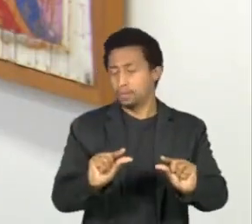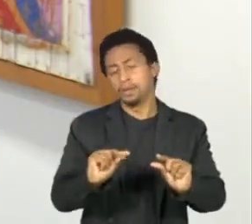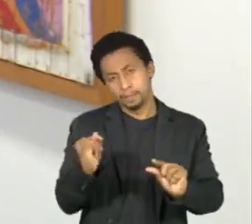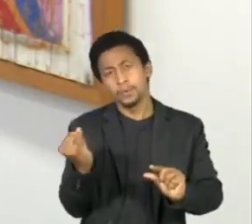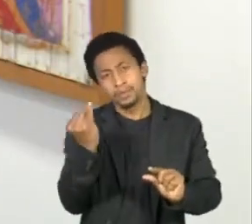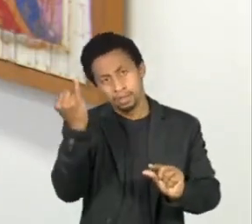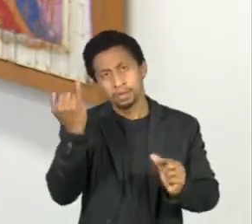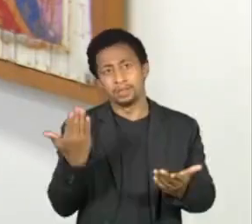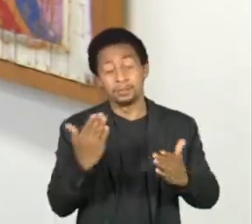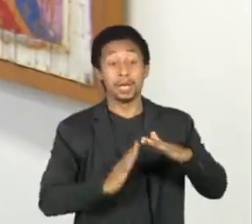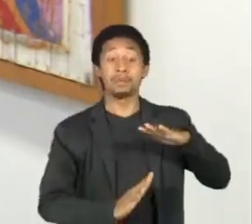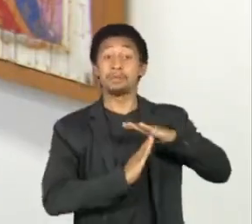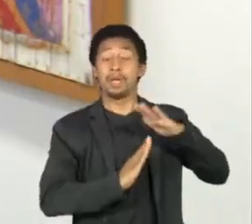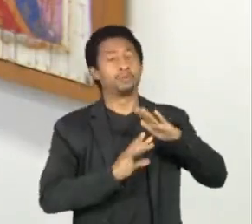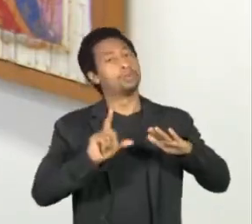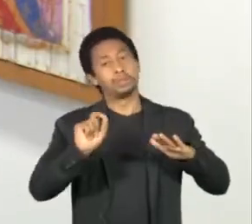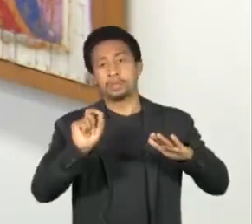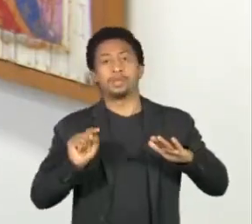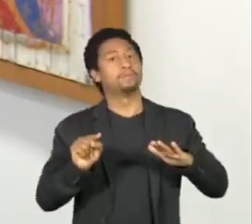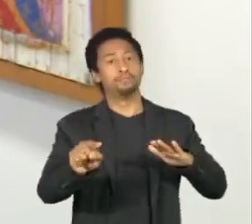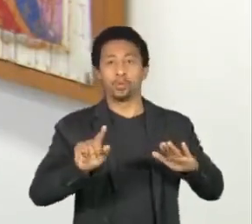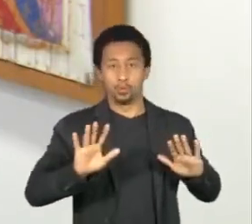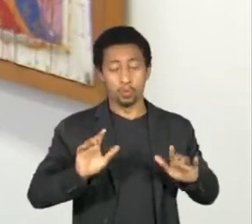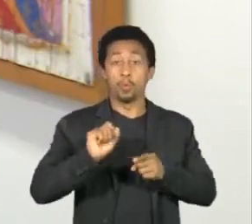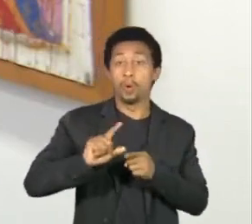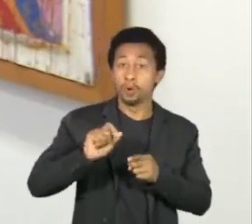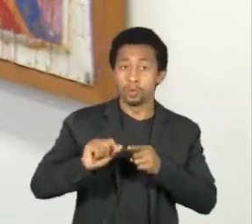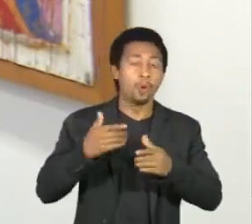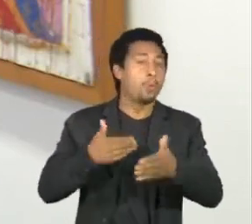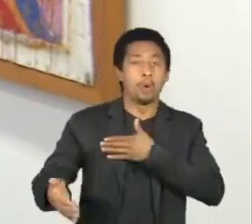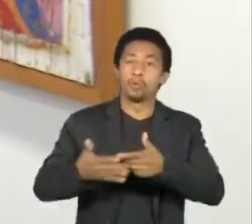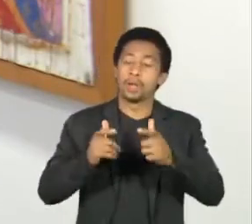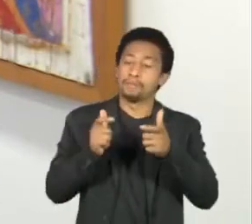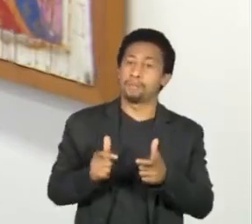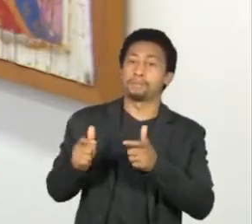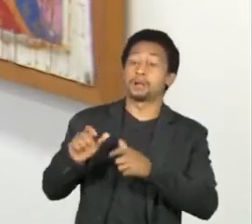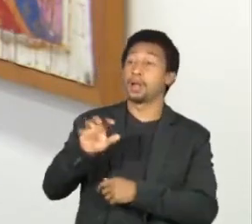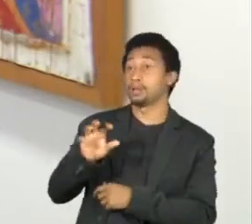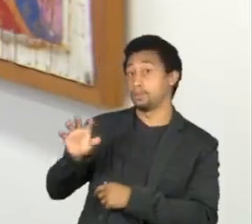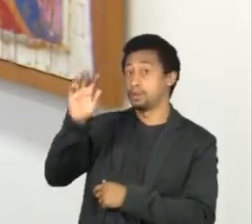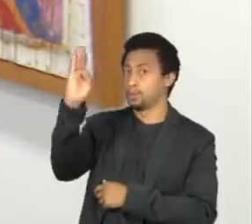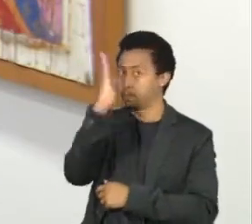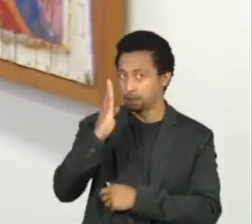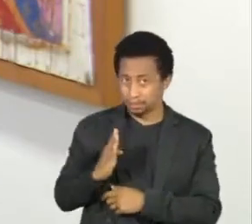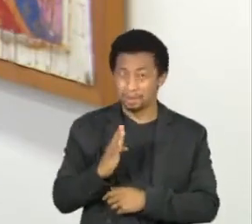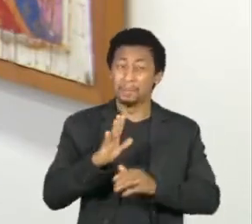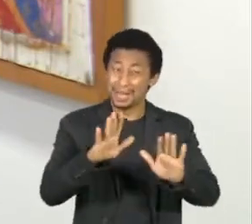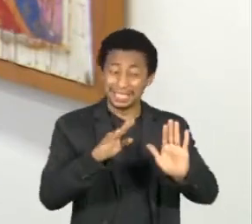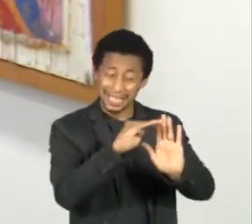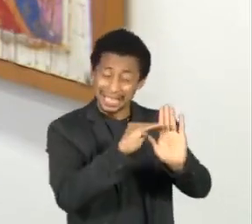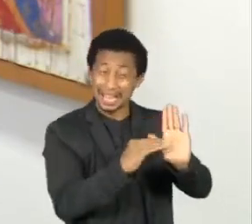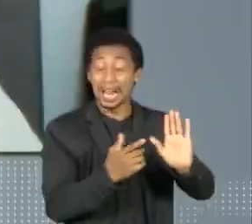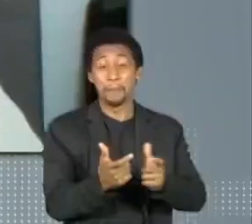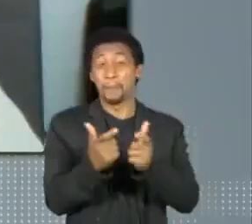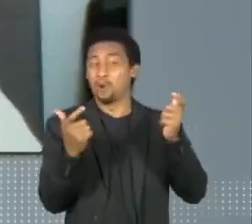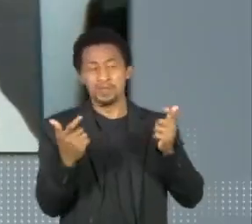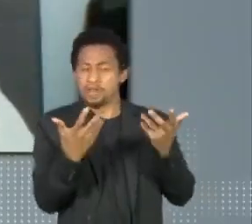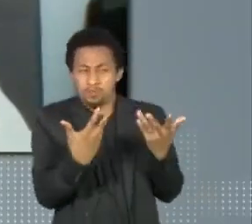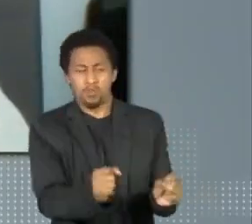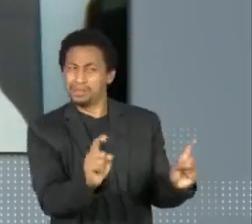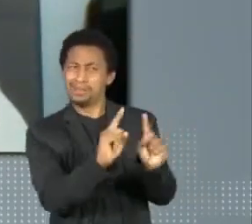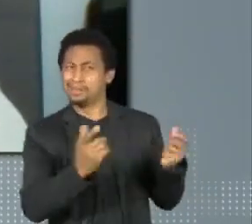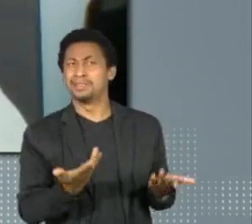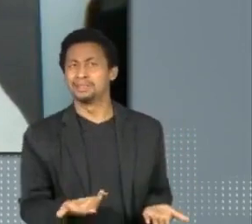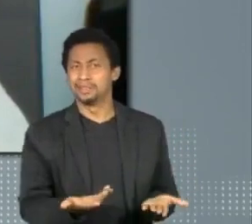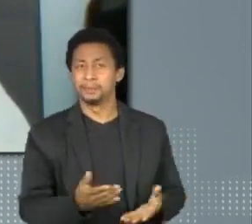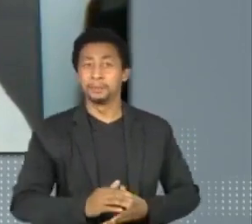teto de R$ mil para essas locações em qualquer lugar do Brasil. A medida também é contestada por representantes do setor. Ainda